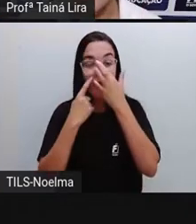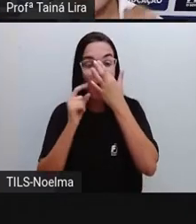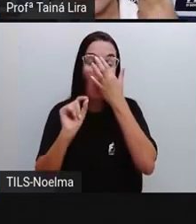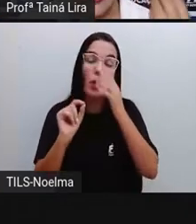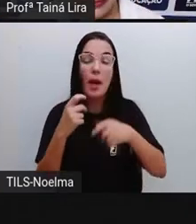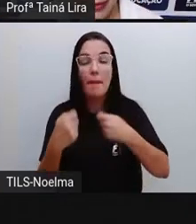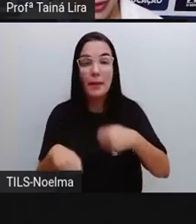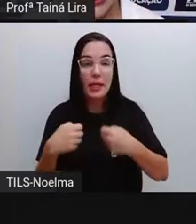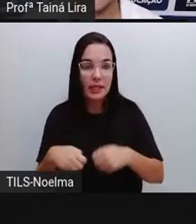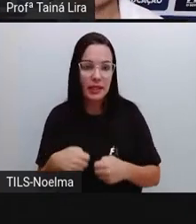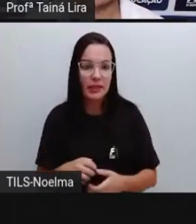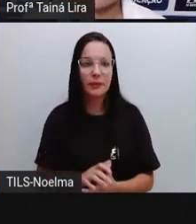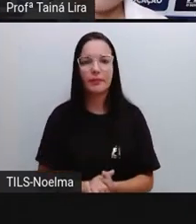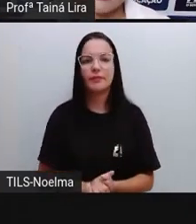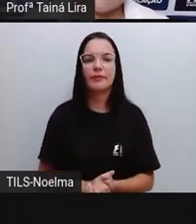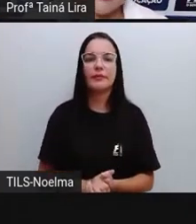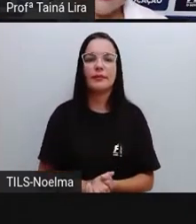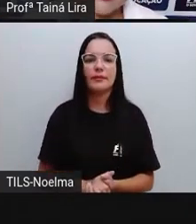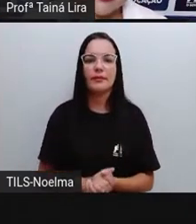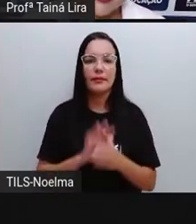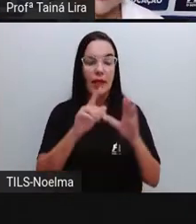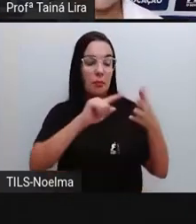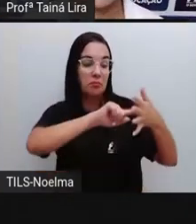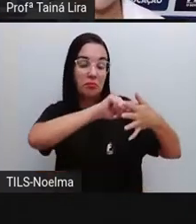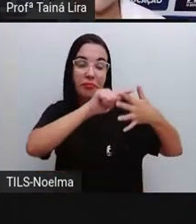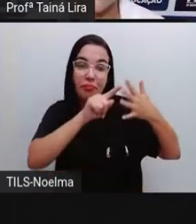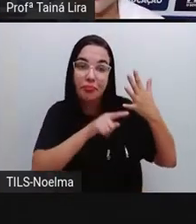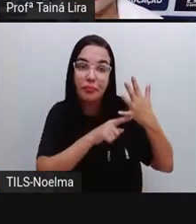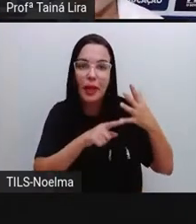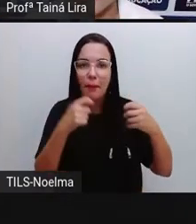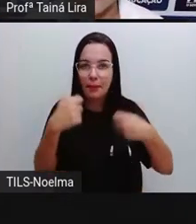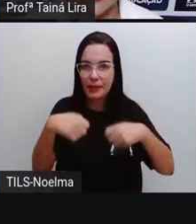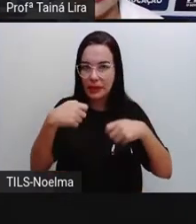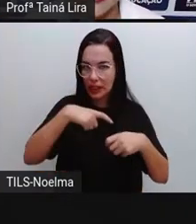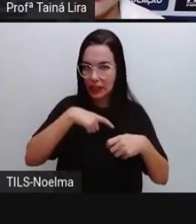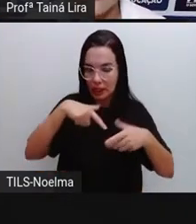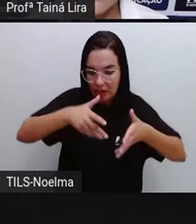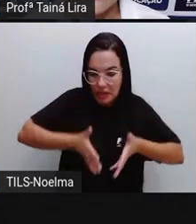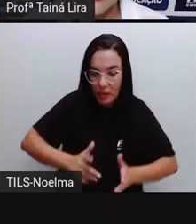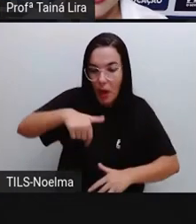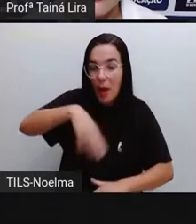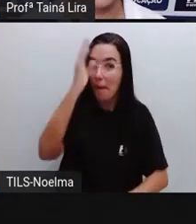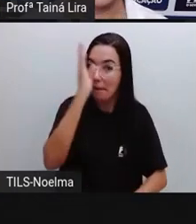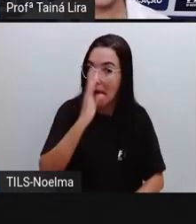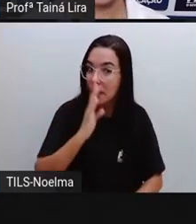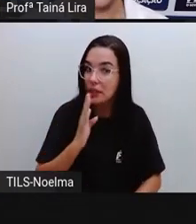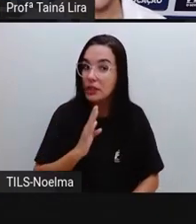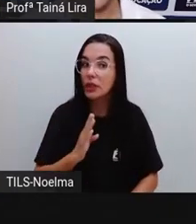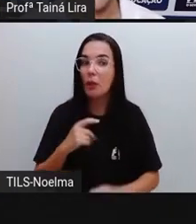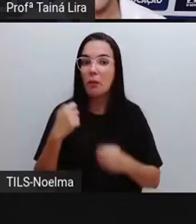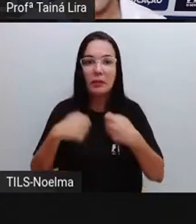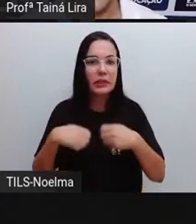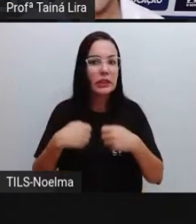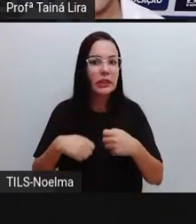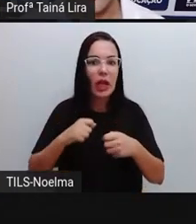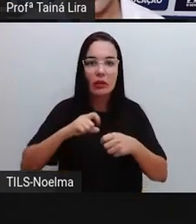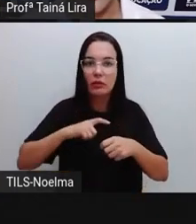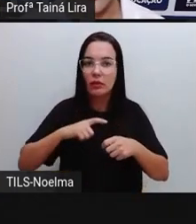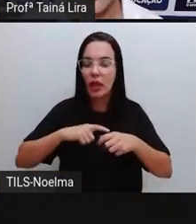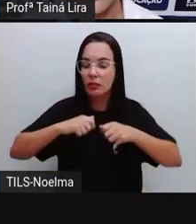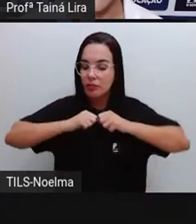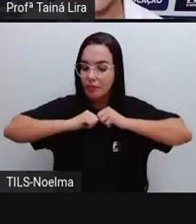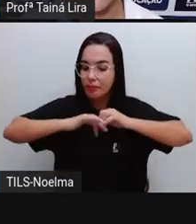próprio é ser um prefeito. Precisa ter nacionalidade brasileira, tá, essa regra se estende à